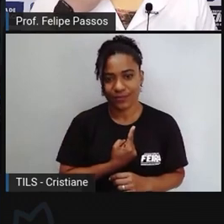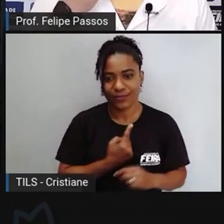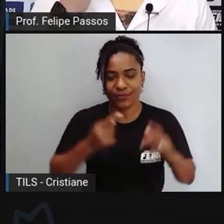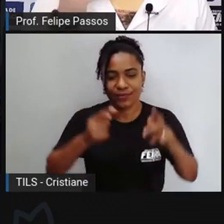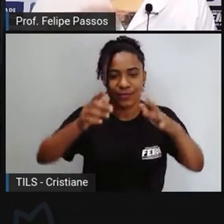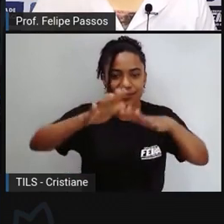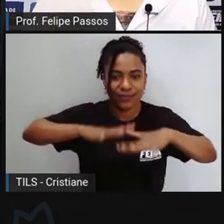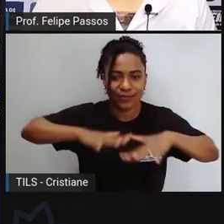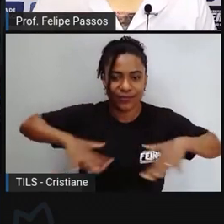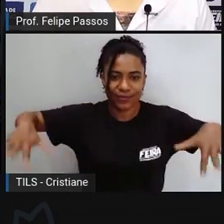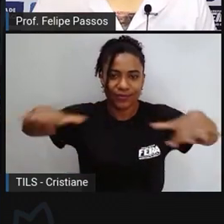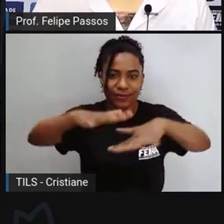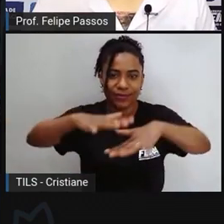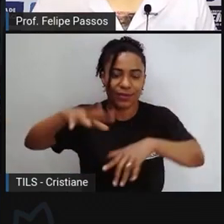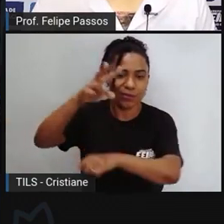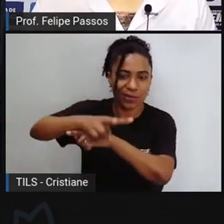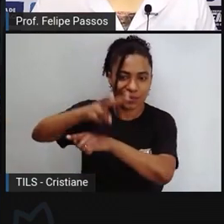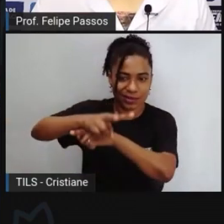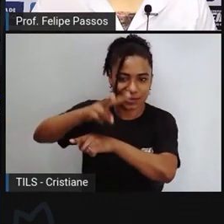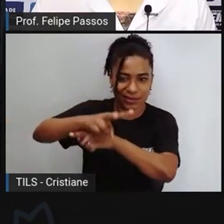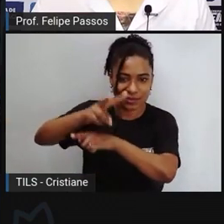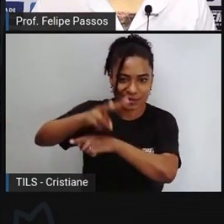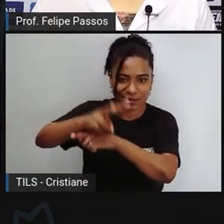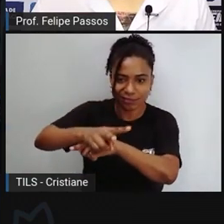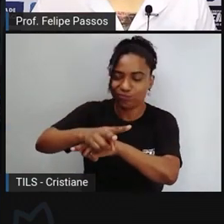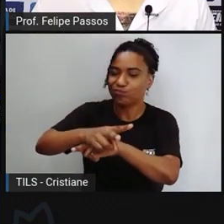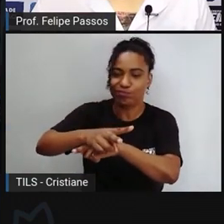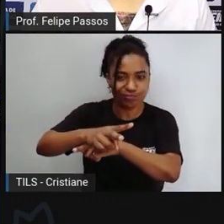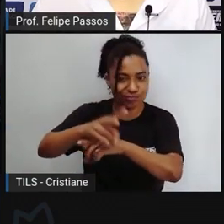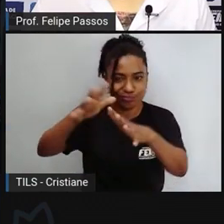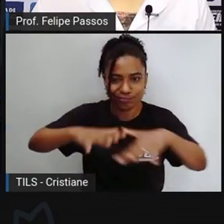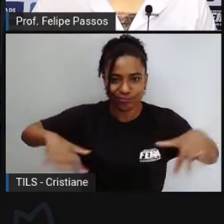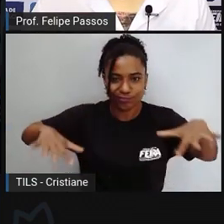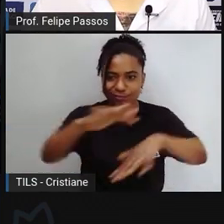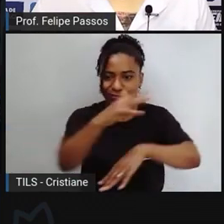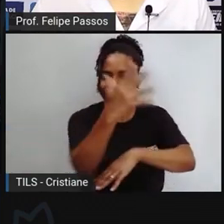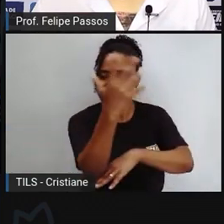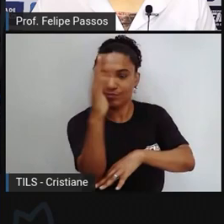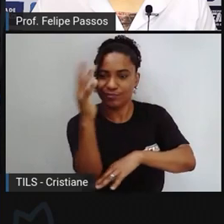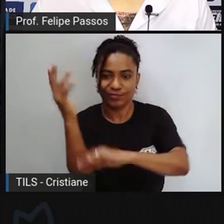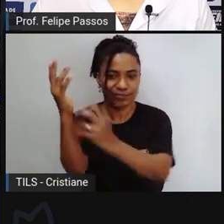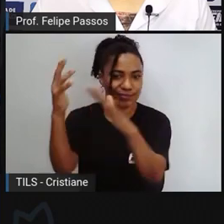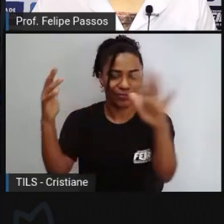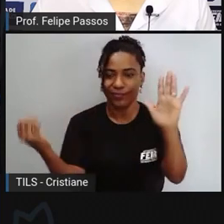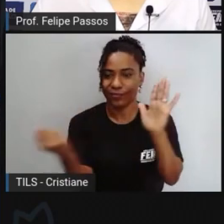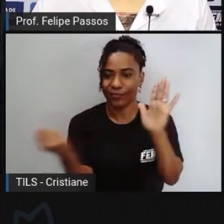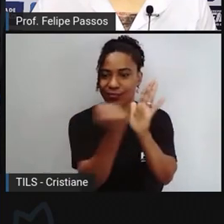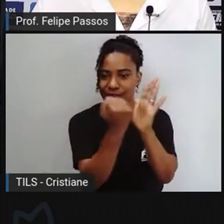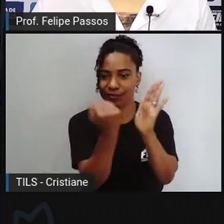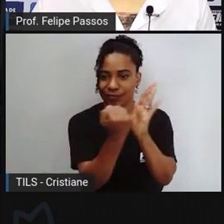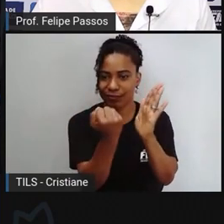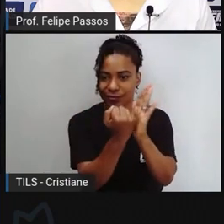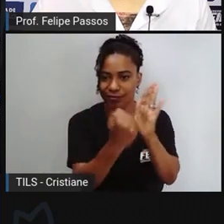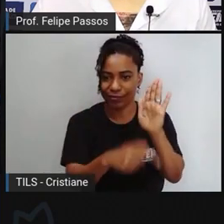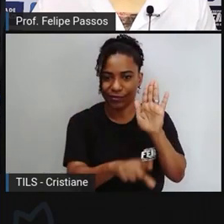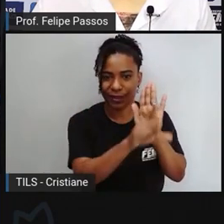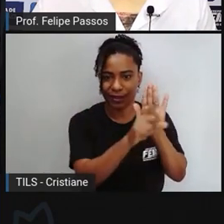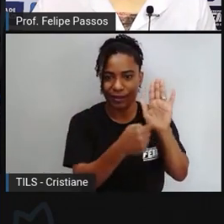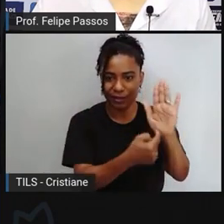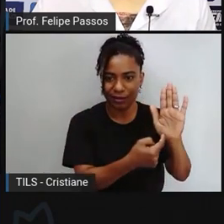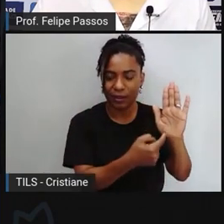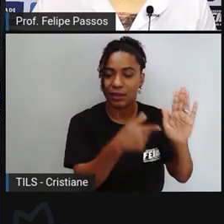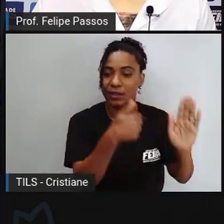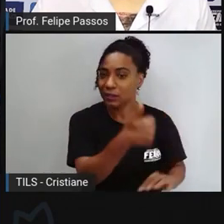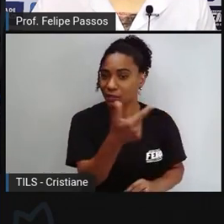de proteção ambiental declaradas na lei 120